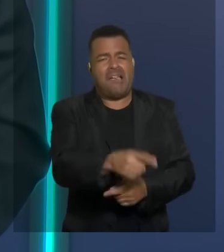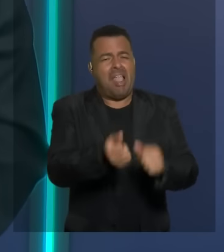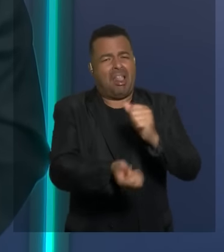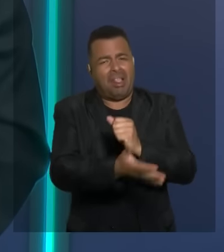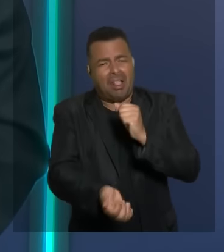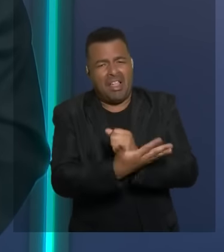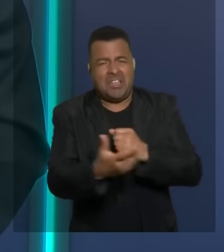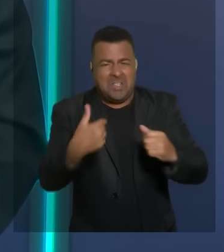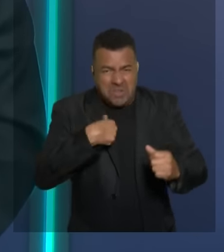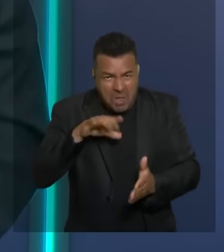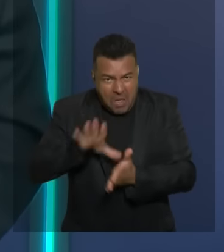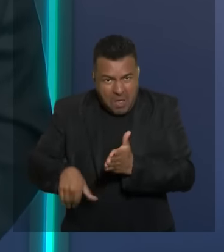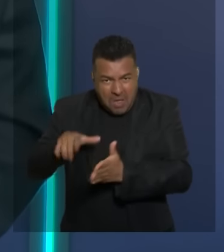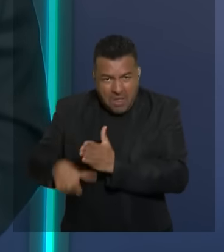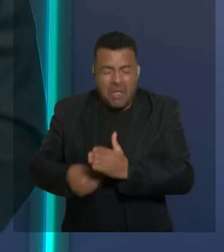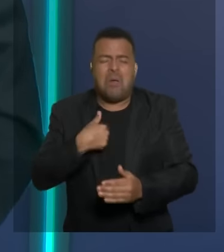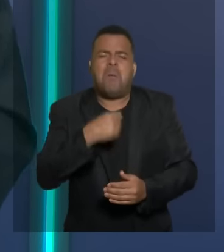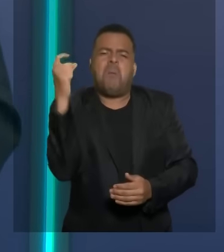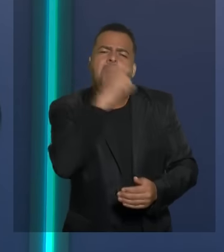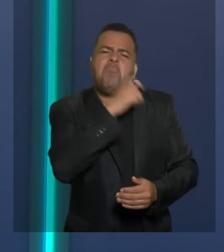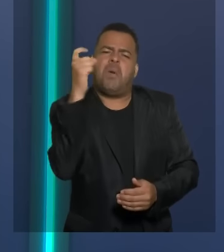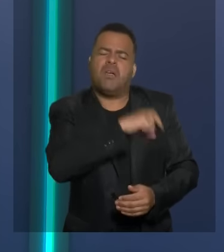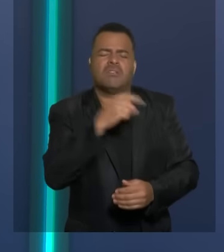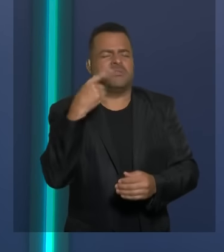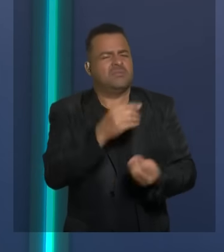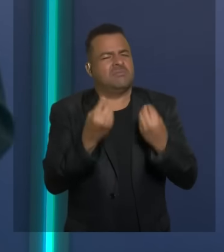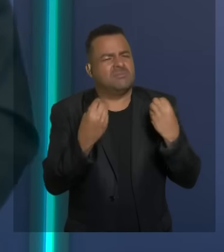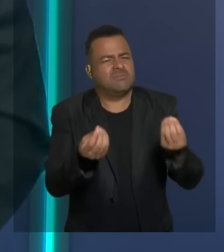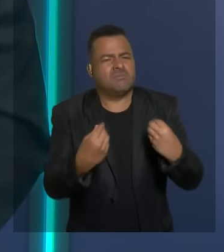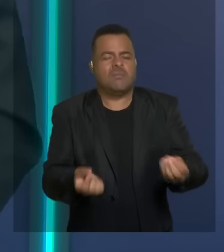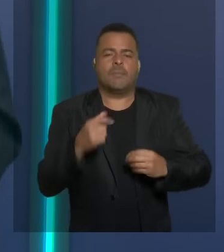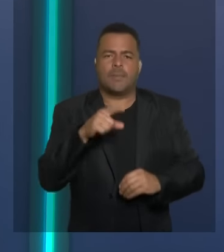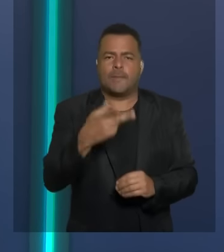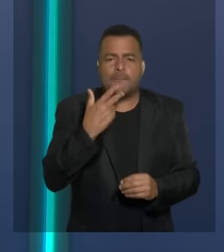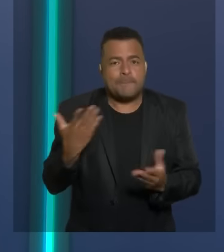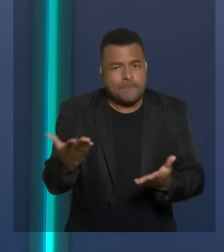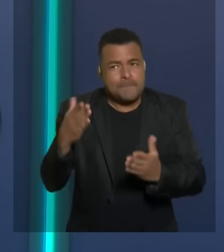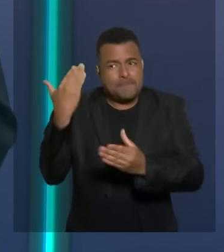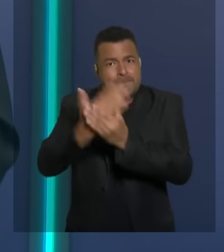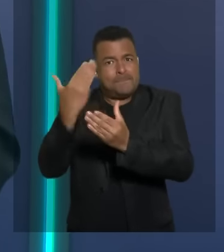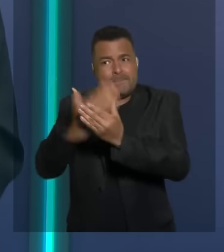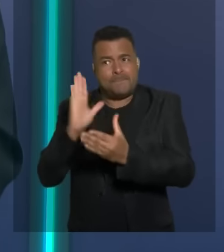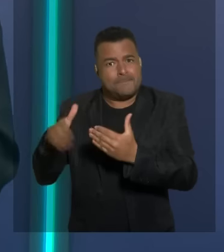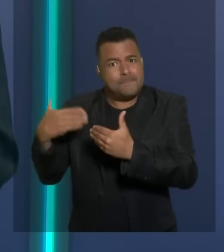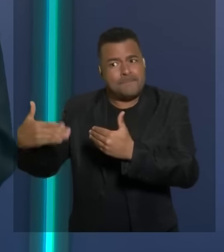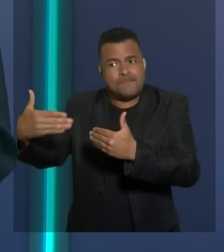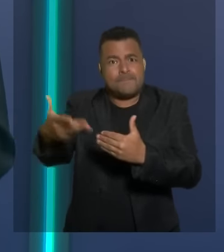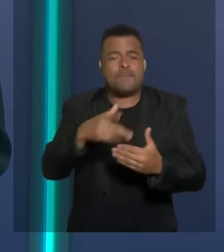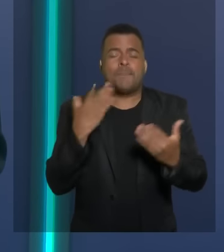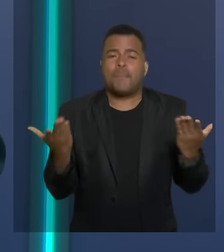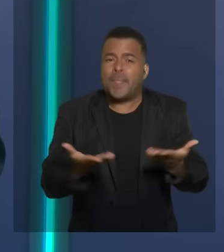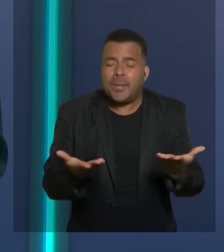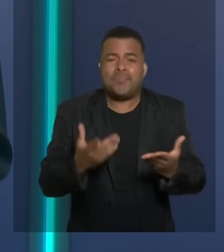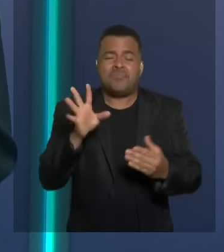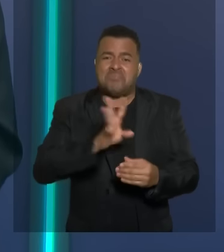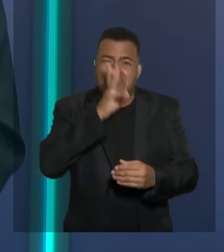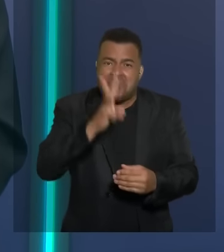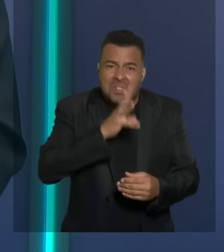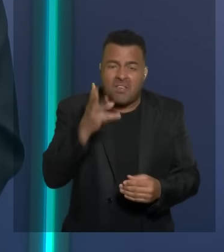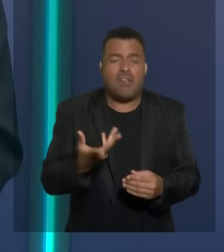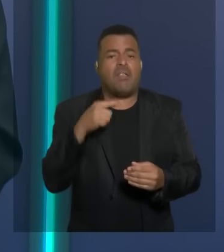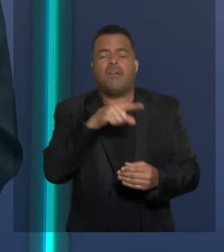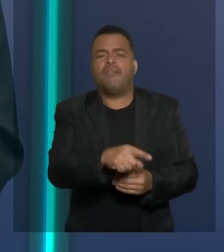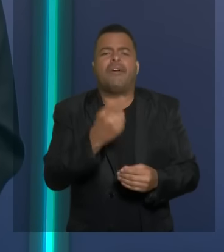isso é coisa jogada fora os processos que tem aí no tribunal de contas que foram denúncias foram denúncias vazias